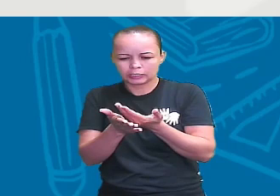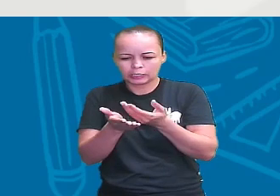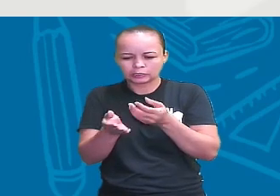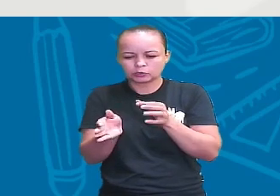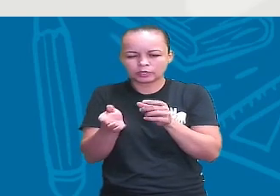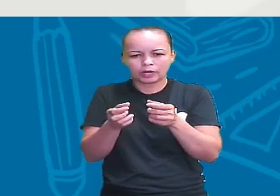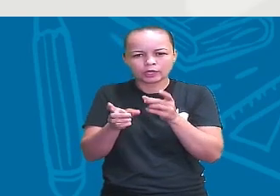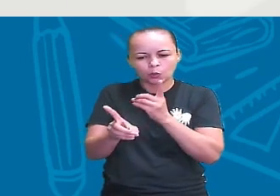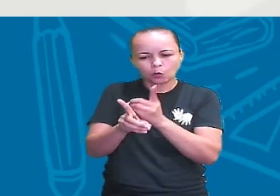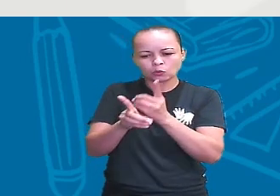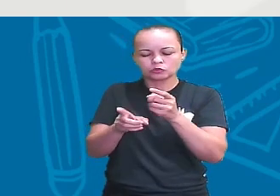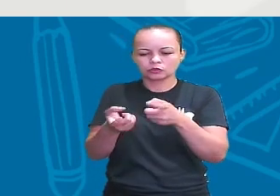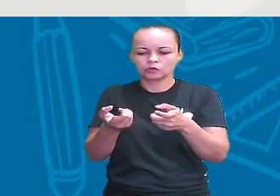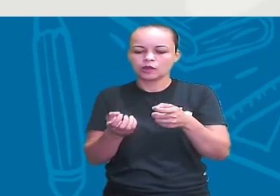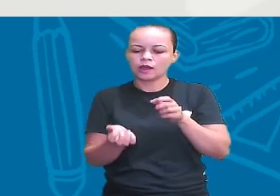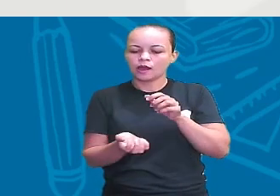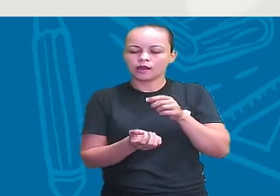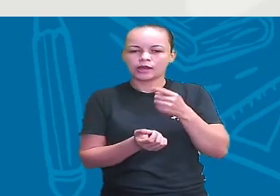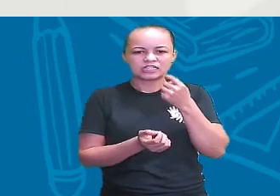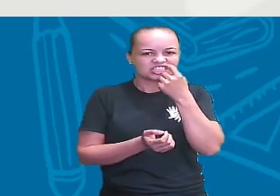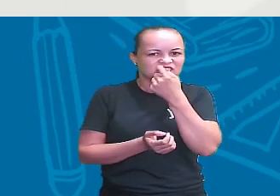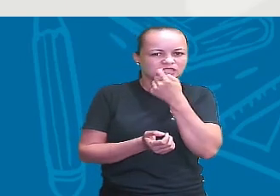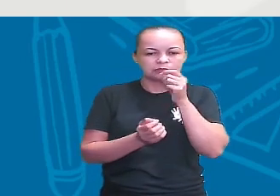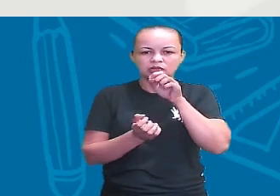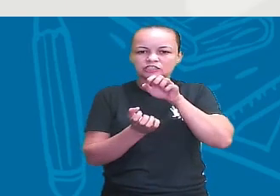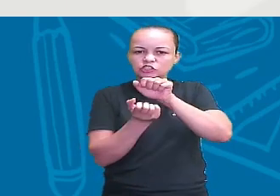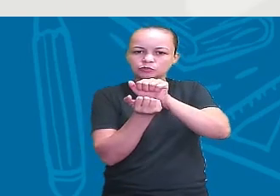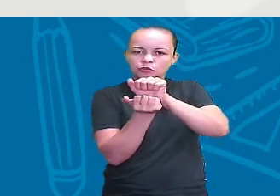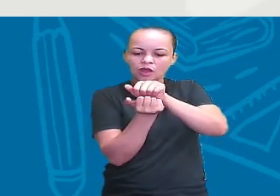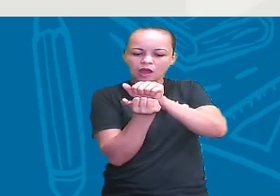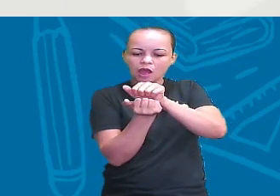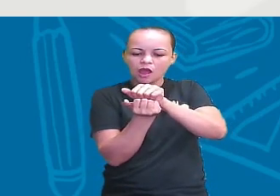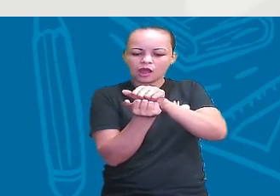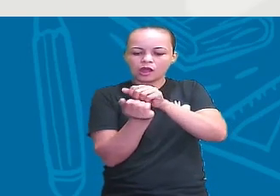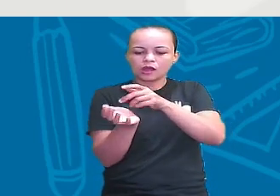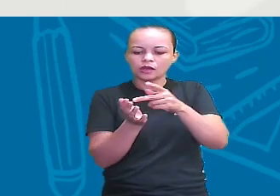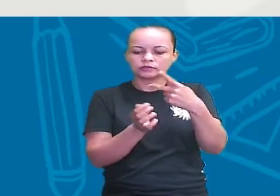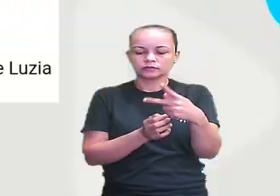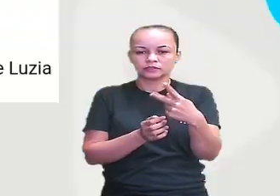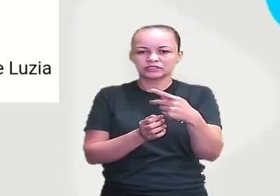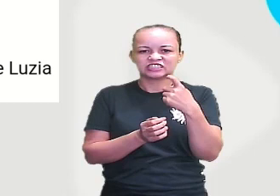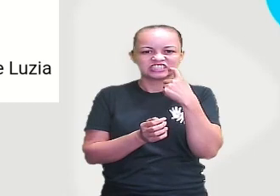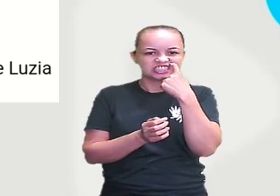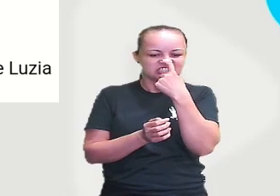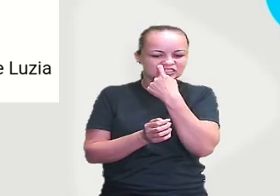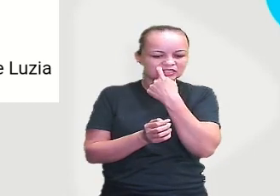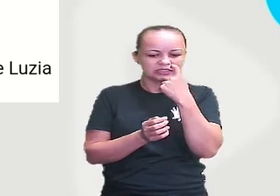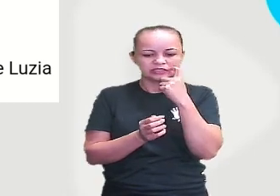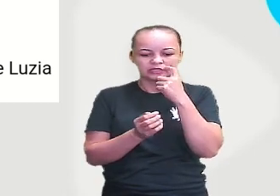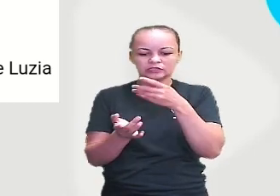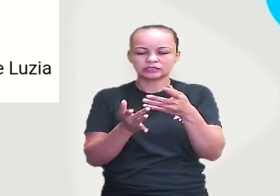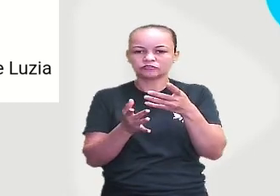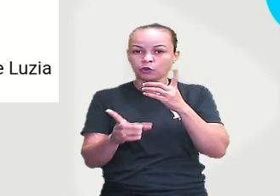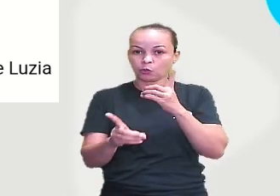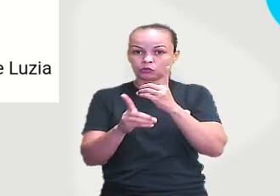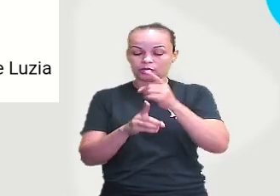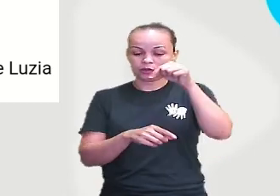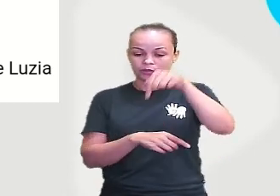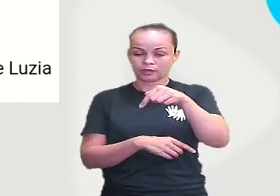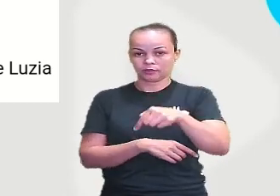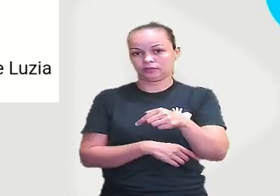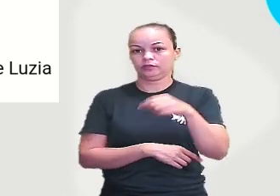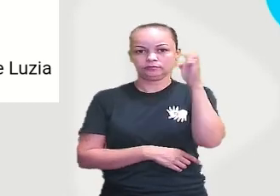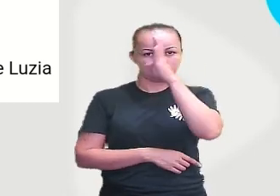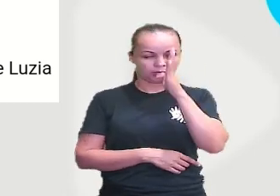Onde ela encontrou a mandíbula de Luzia, inclusive, essa mandíbula de Luzia, ela foi encontrada aqui no Brasil, em Minas